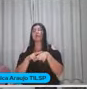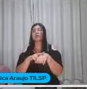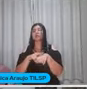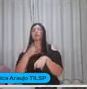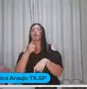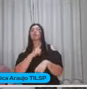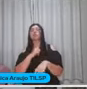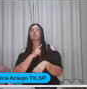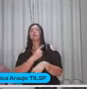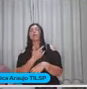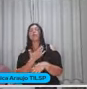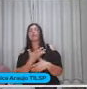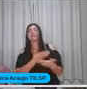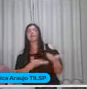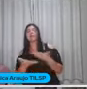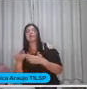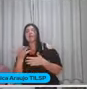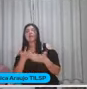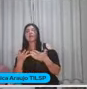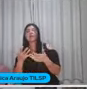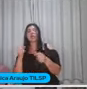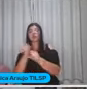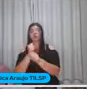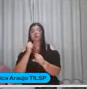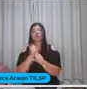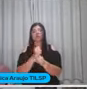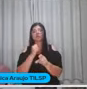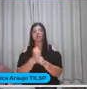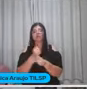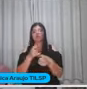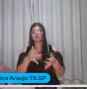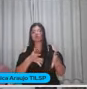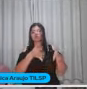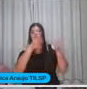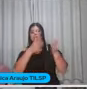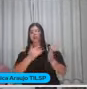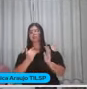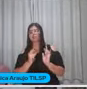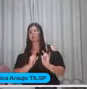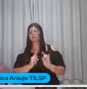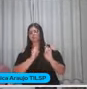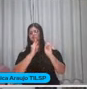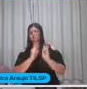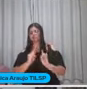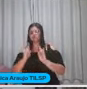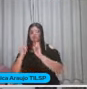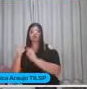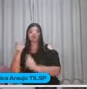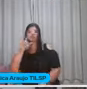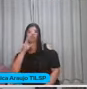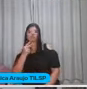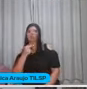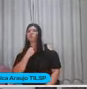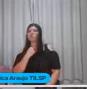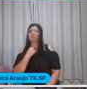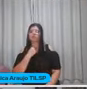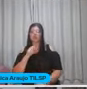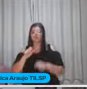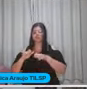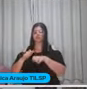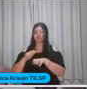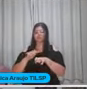pedacinho verde interage Com a área construída Então o fato de você não ter exata Você pode não ter um jardim